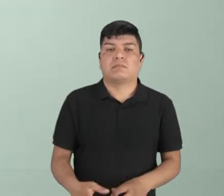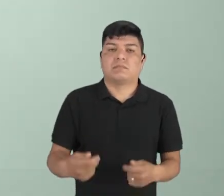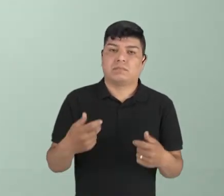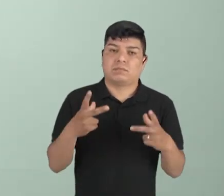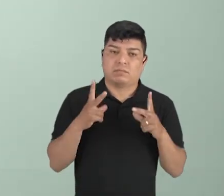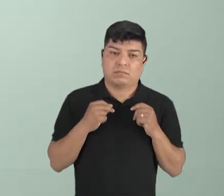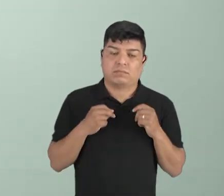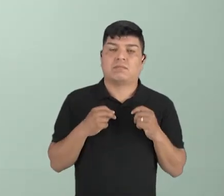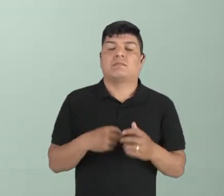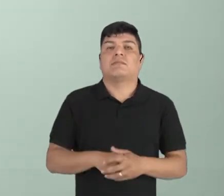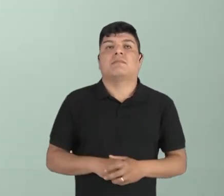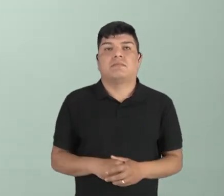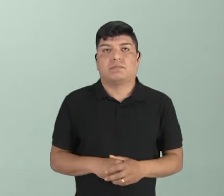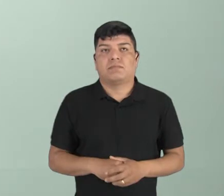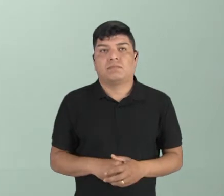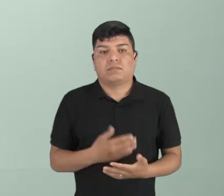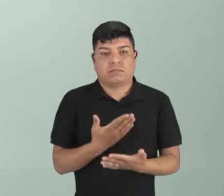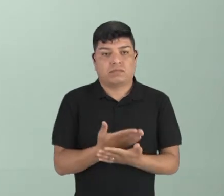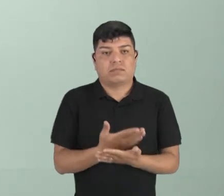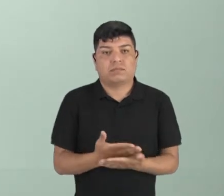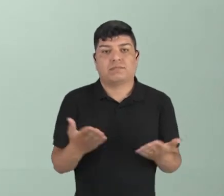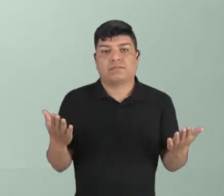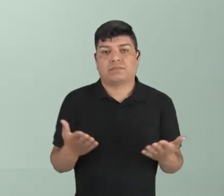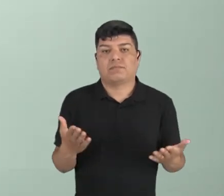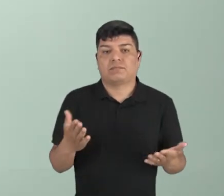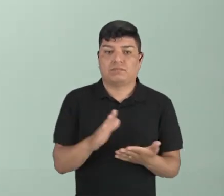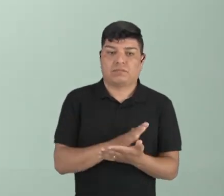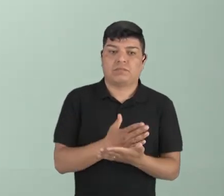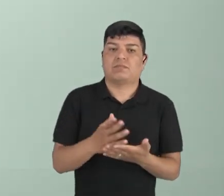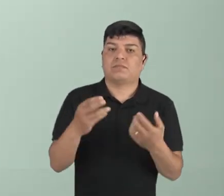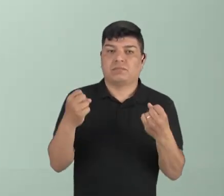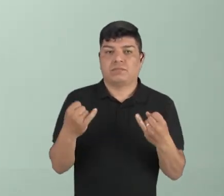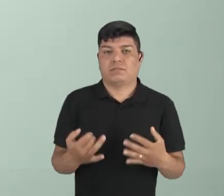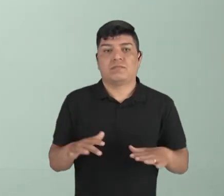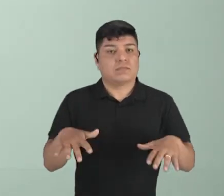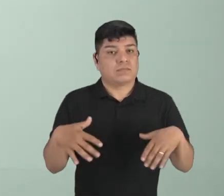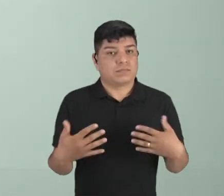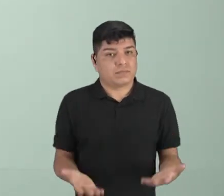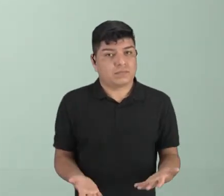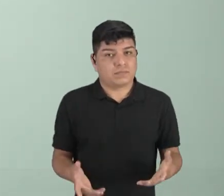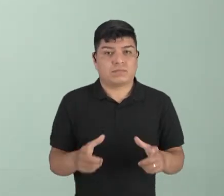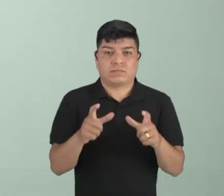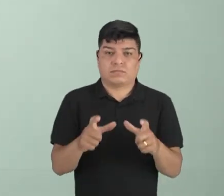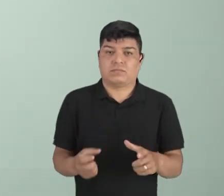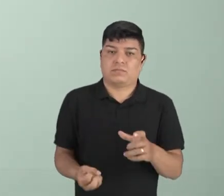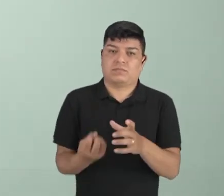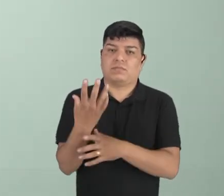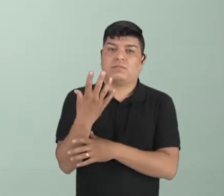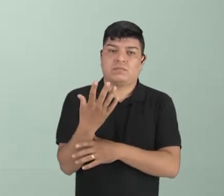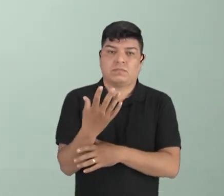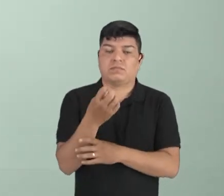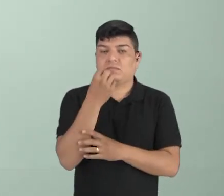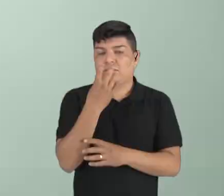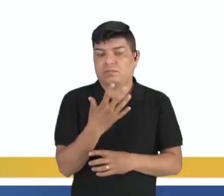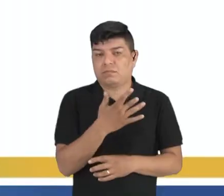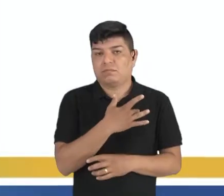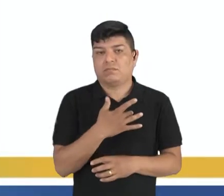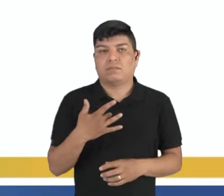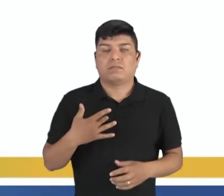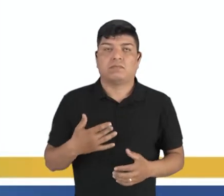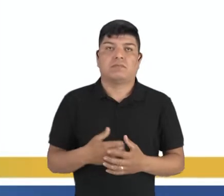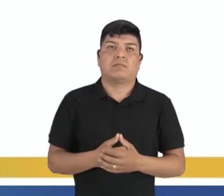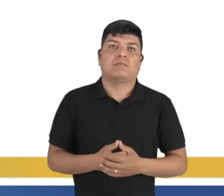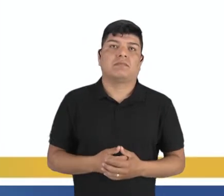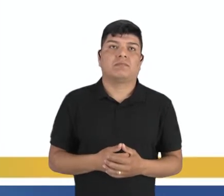merecem, tá? Na aula de hoje nós vamos falar sobre algumas delas, quais são, onde surgiu e seus benefícios. Continuando,